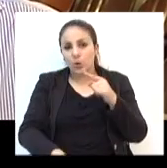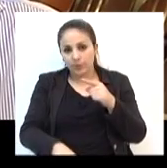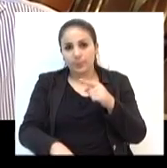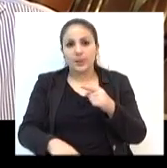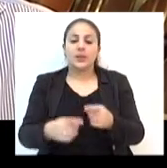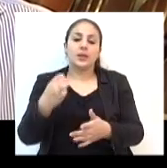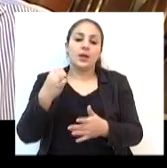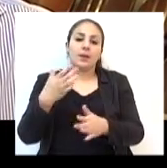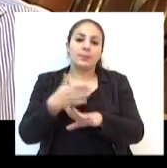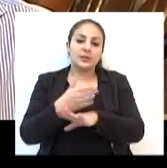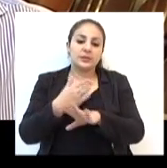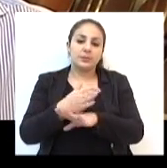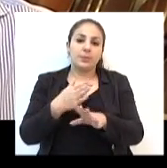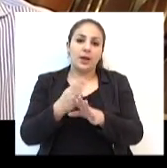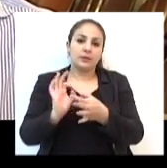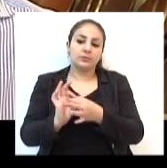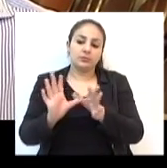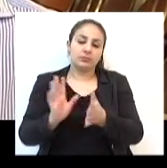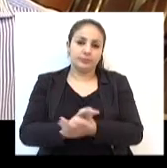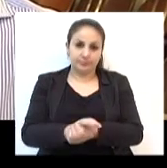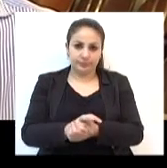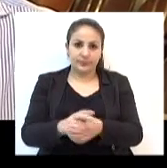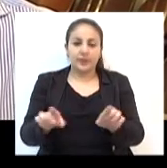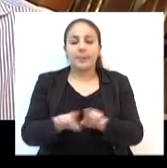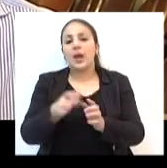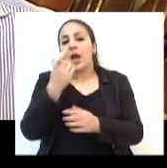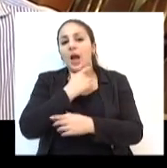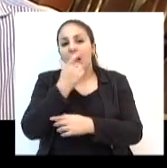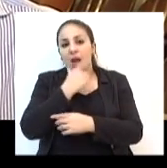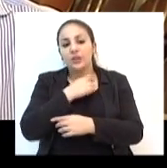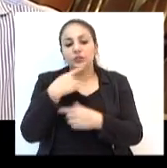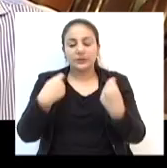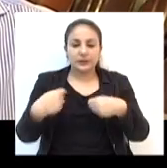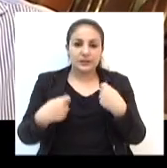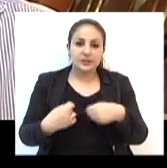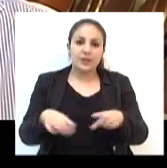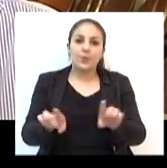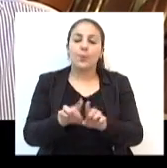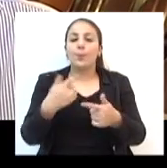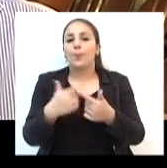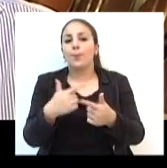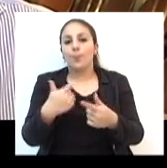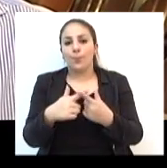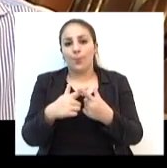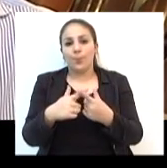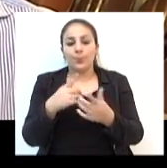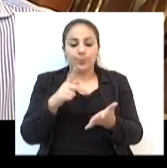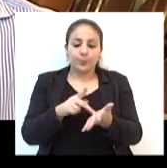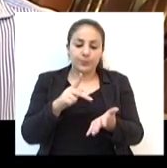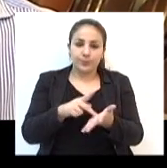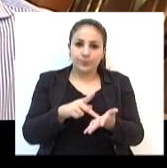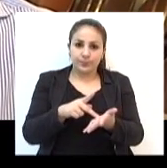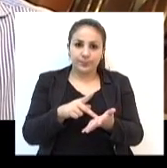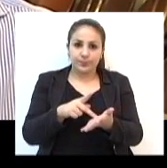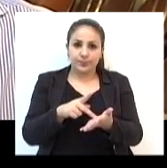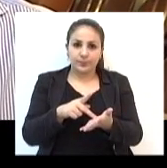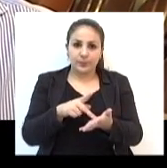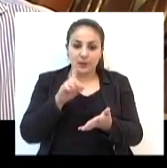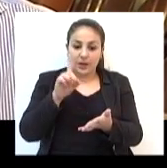de participar de licitações. Isso se faz necessário, porque na verdade